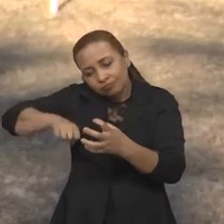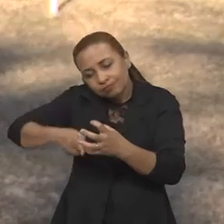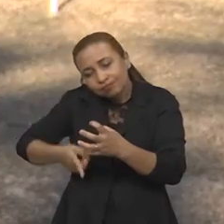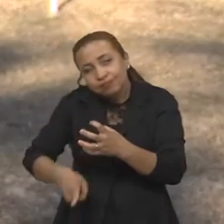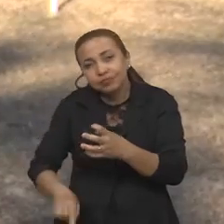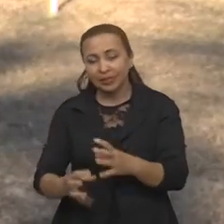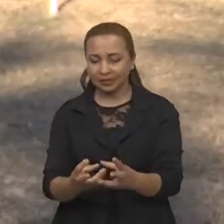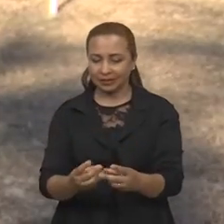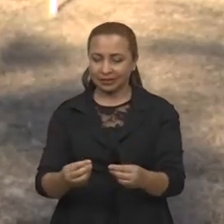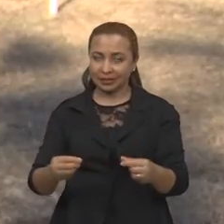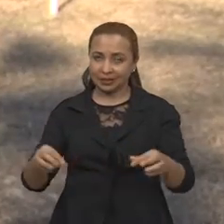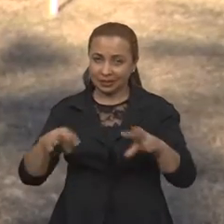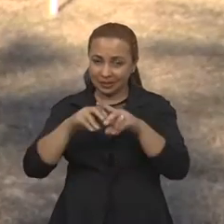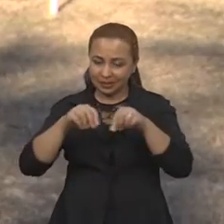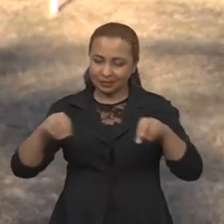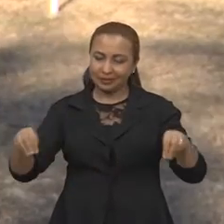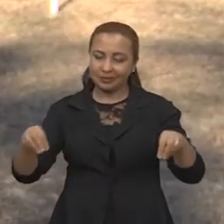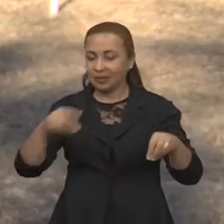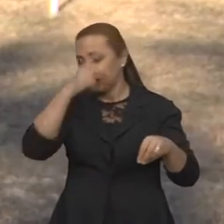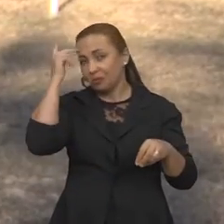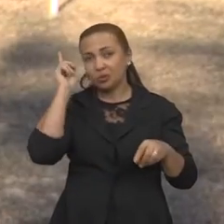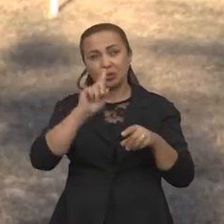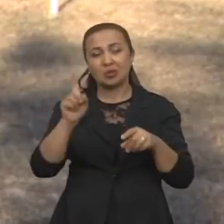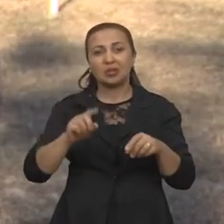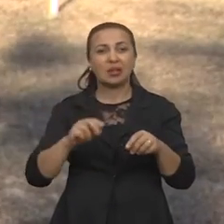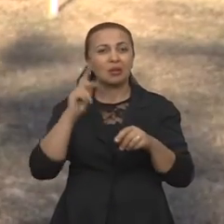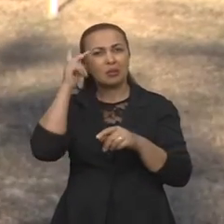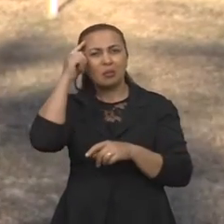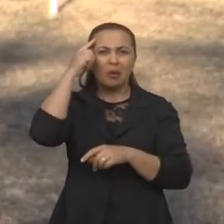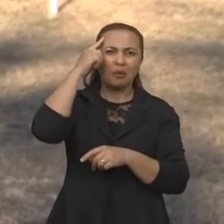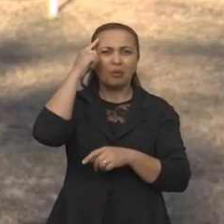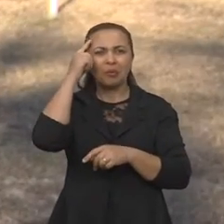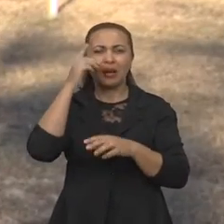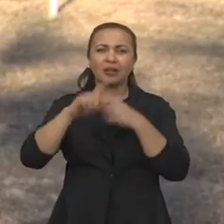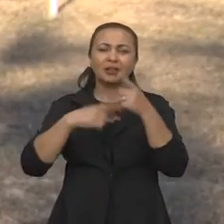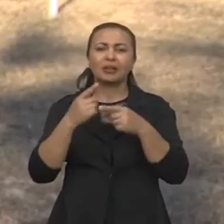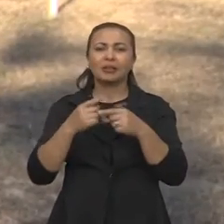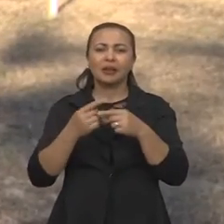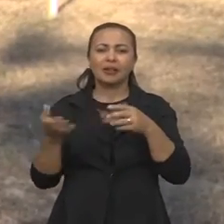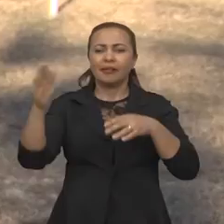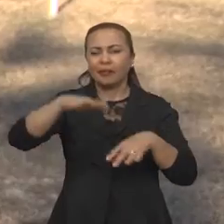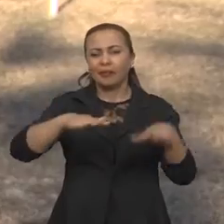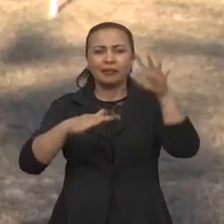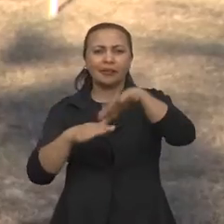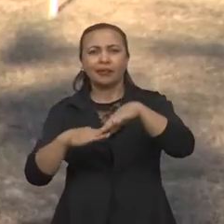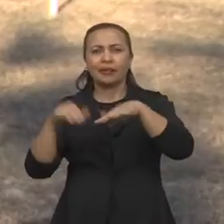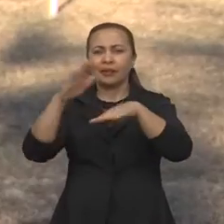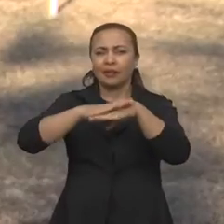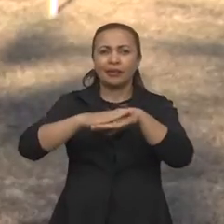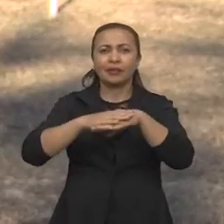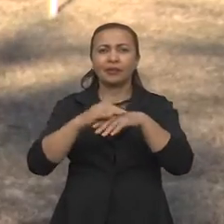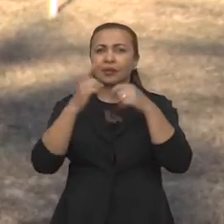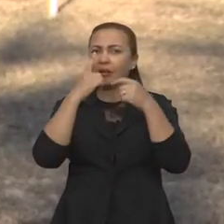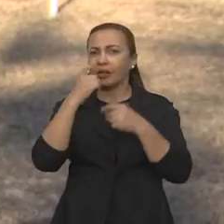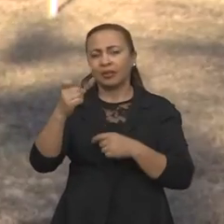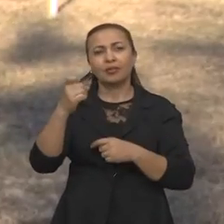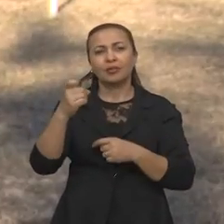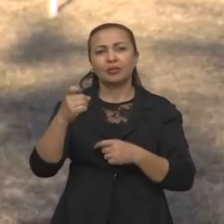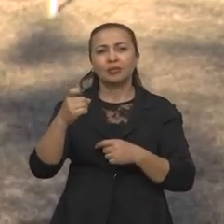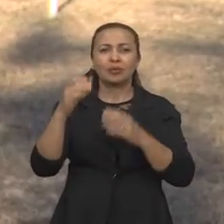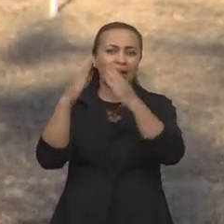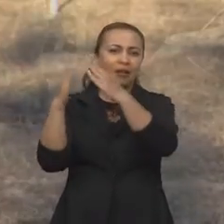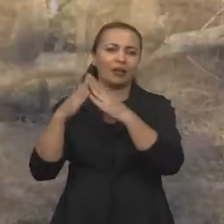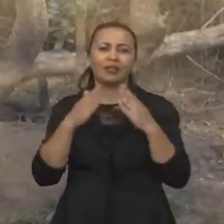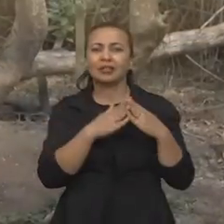o ser humano não se preocupa com essas áreas, termina aterrando nessas áreas, que não deveria ser esse tipo de ocupação